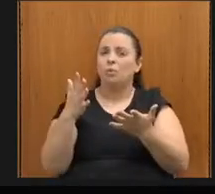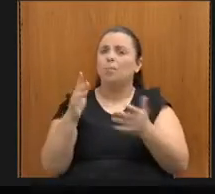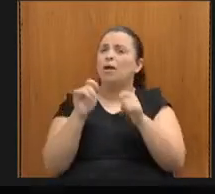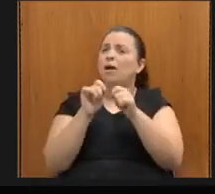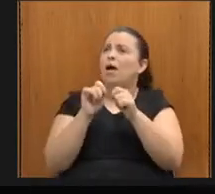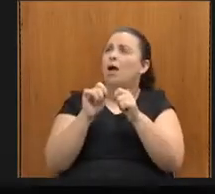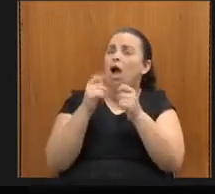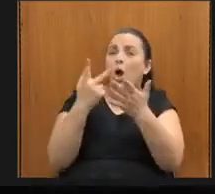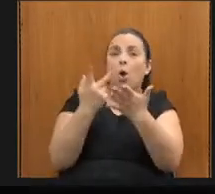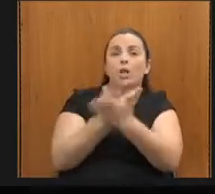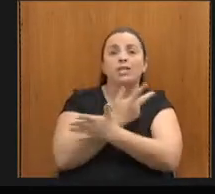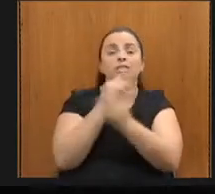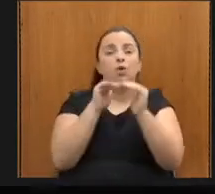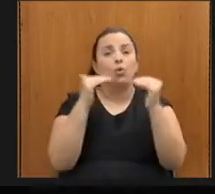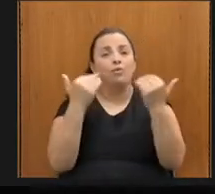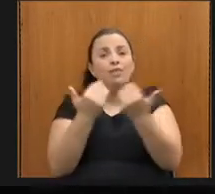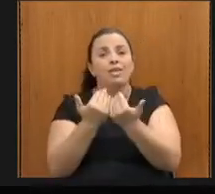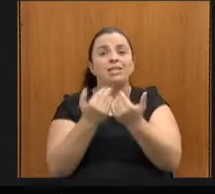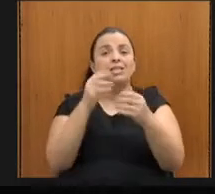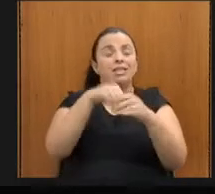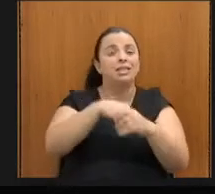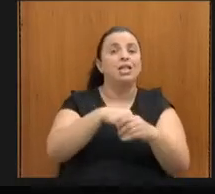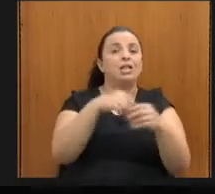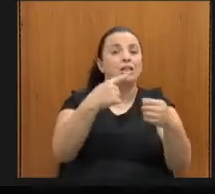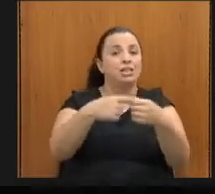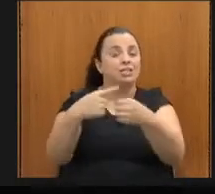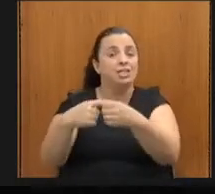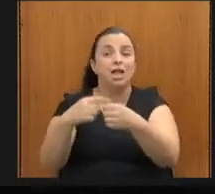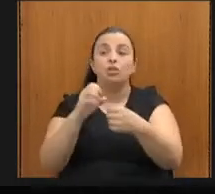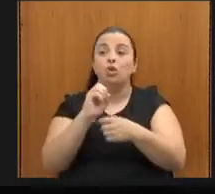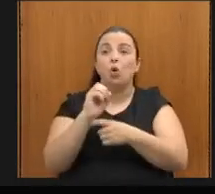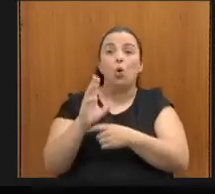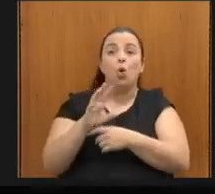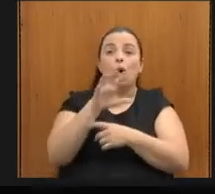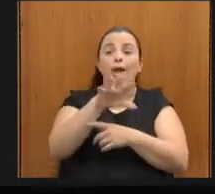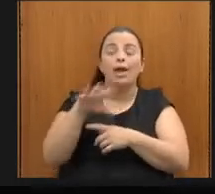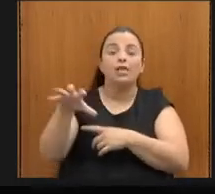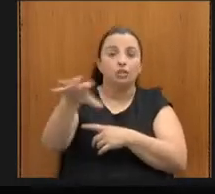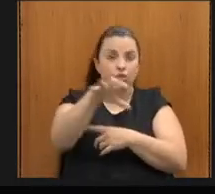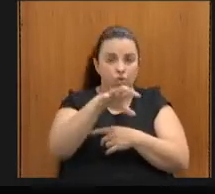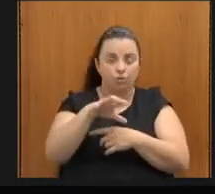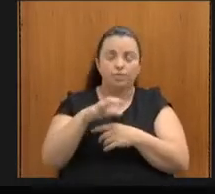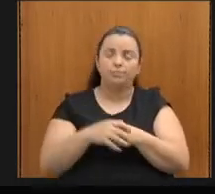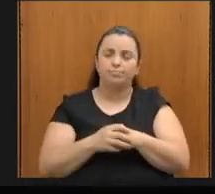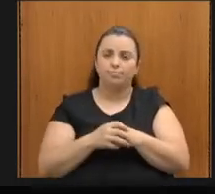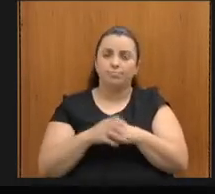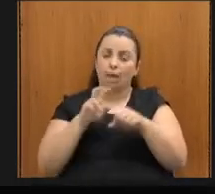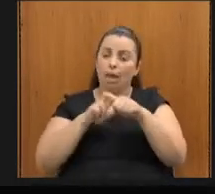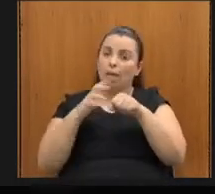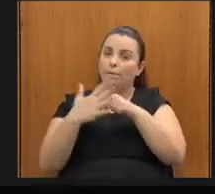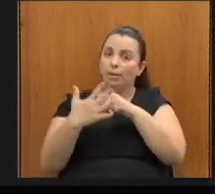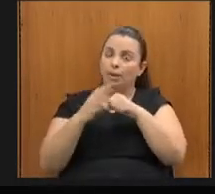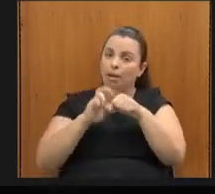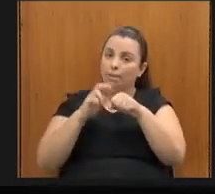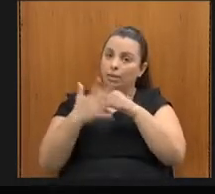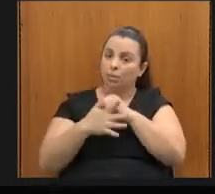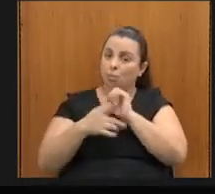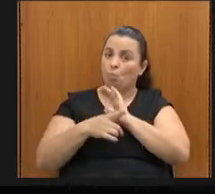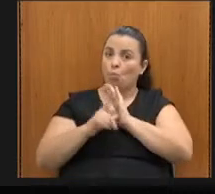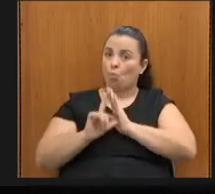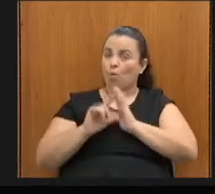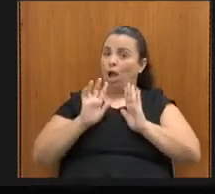municipais ou regionais. Antes da pandemia, gente tinha um projeto de realizar uma conferência